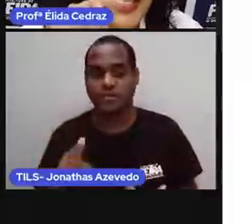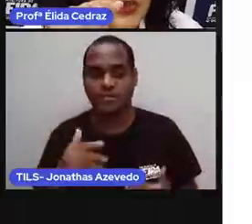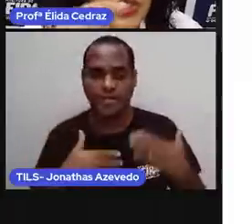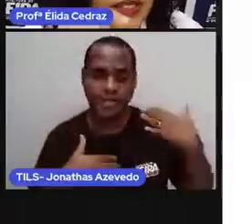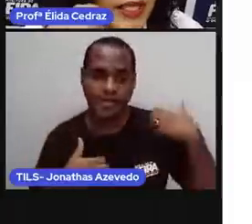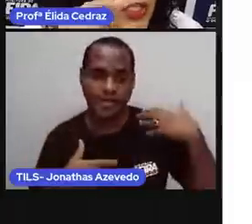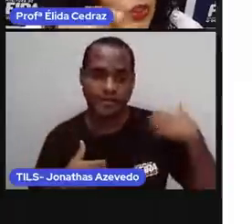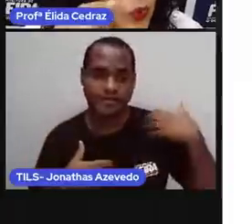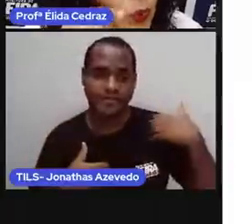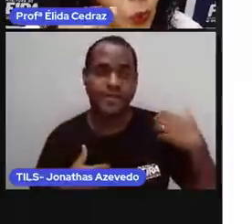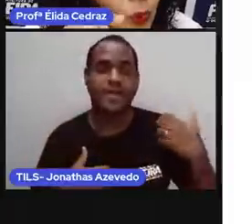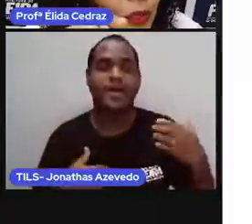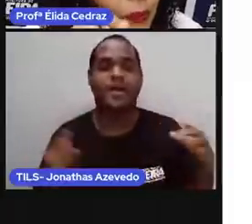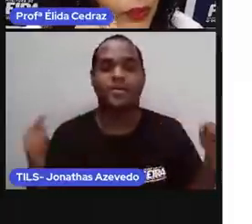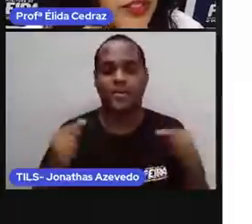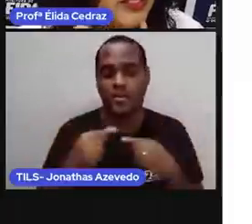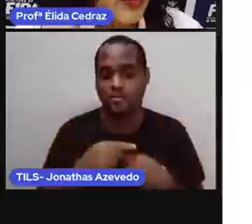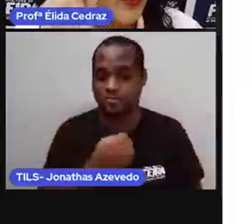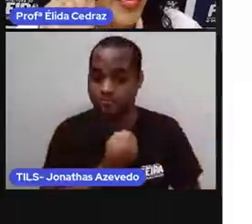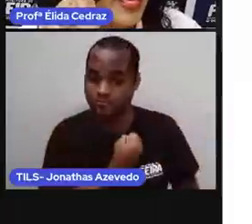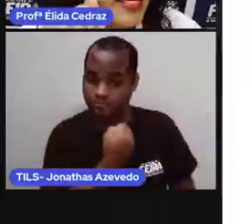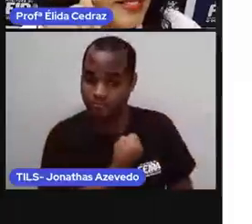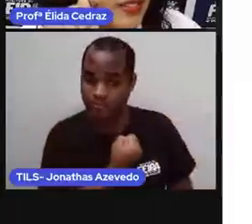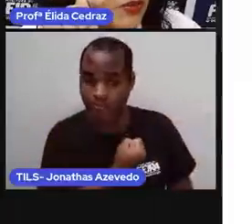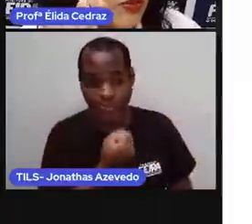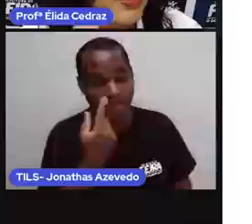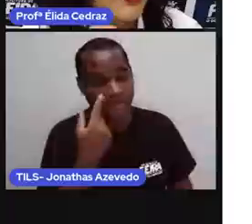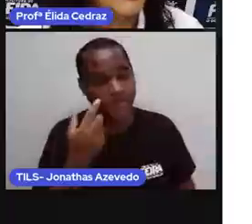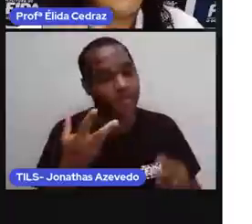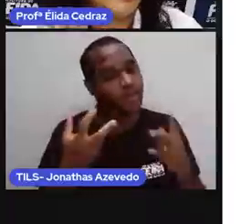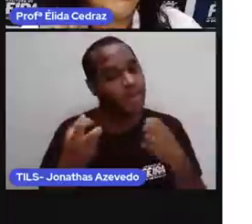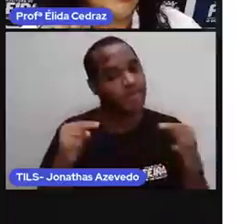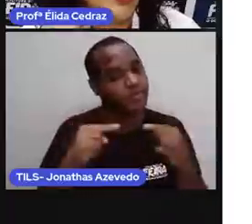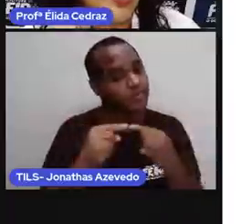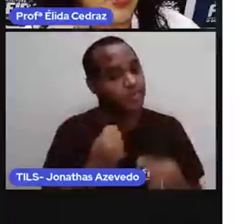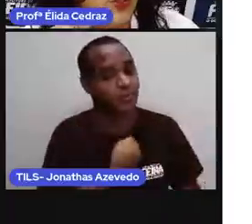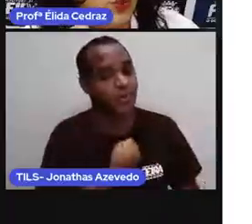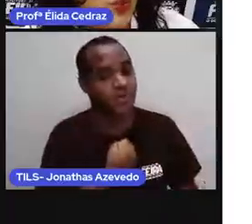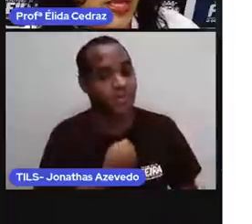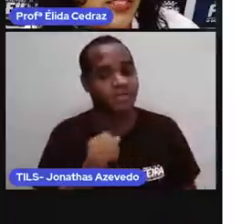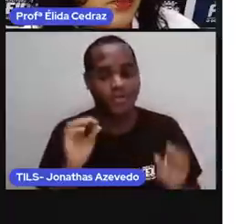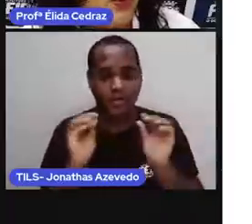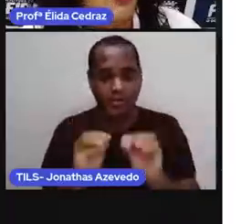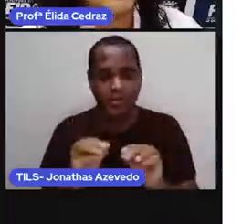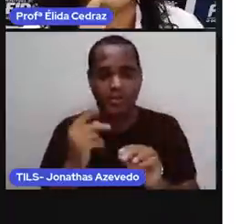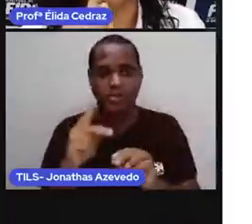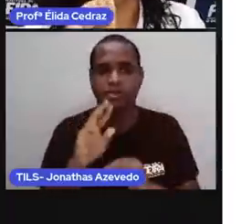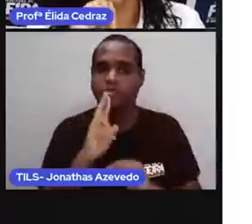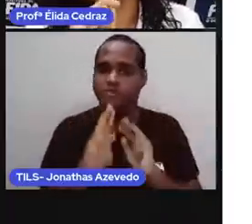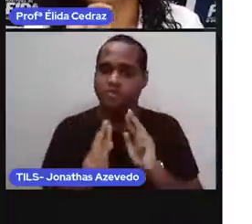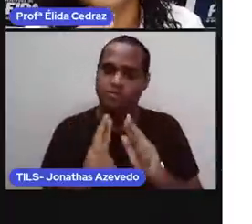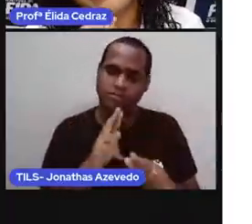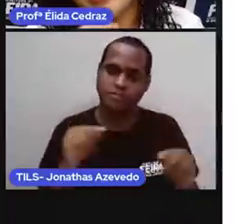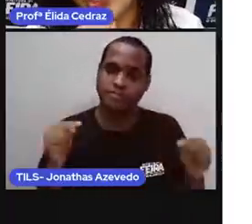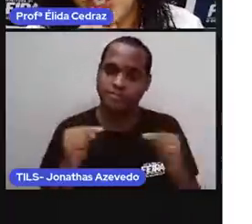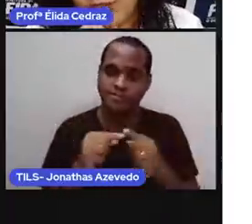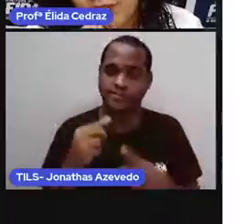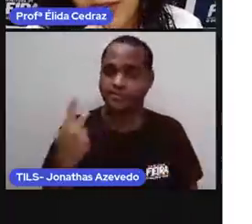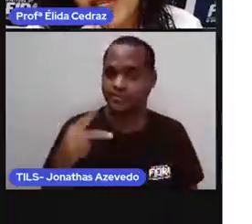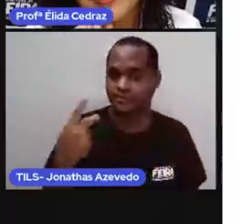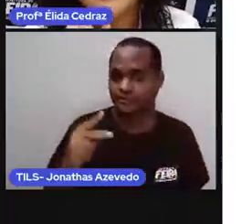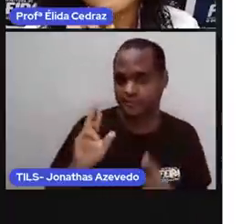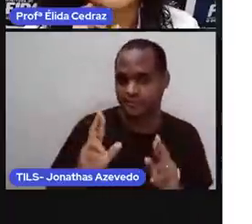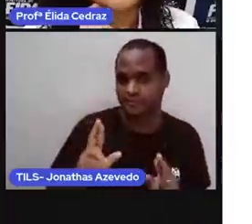achar ali na sua estratégia um número. Então, esse número você vai usar na sua resposta sobre a